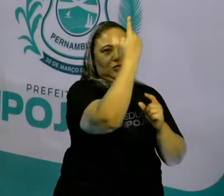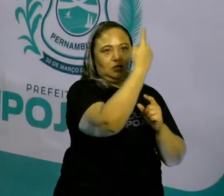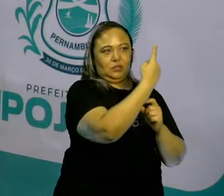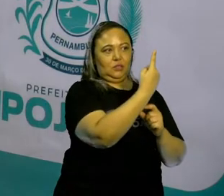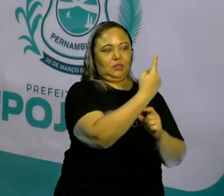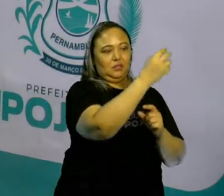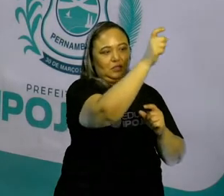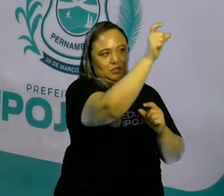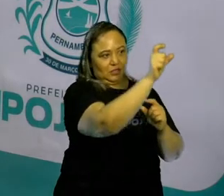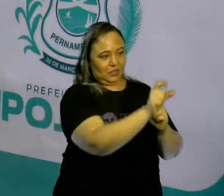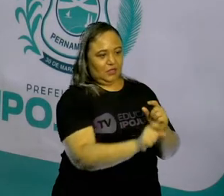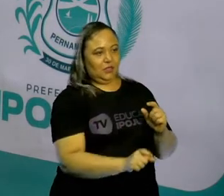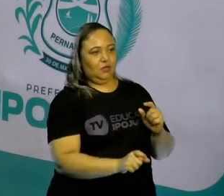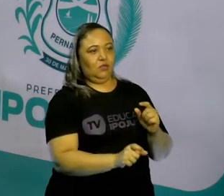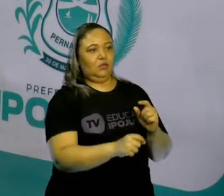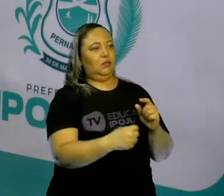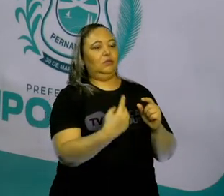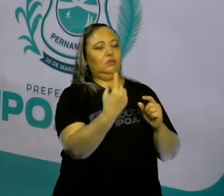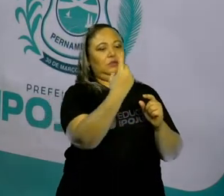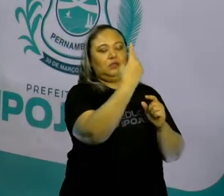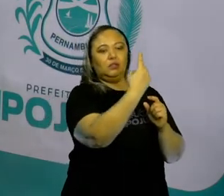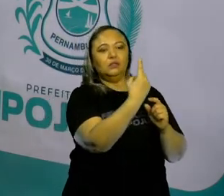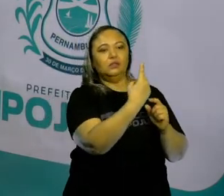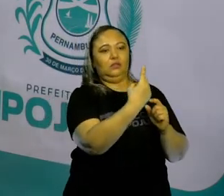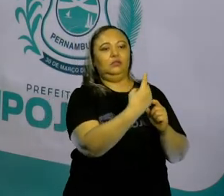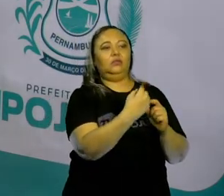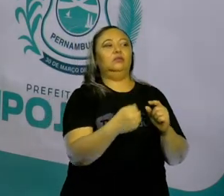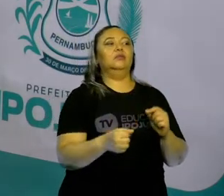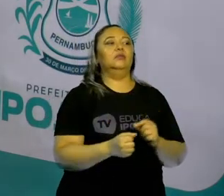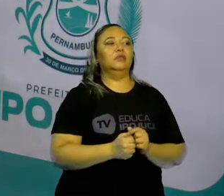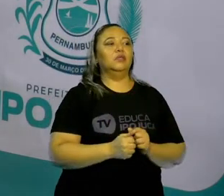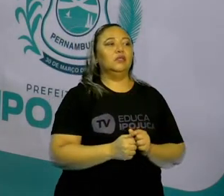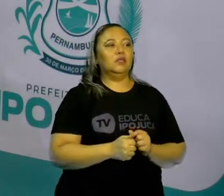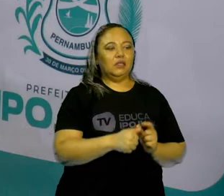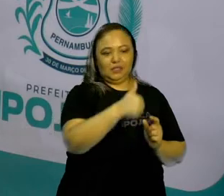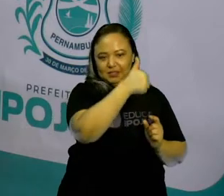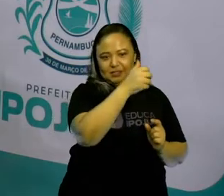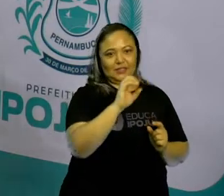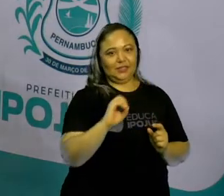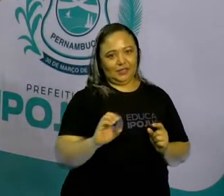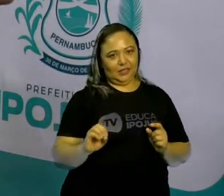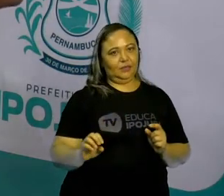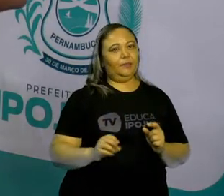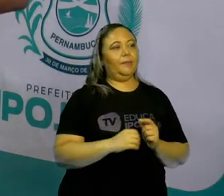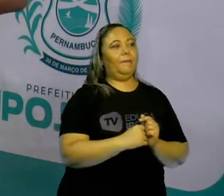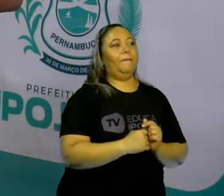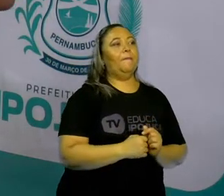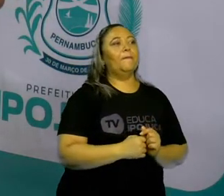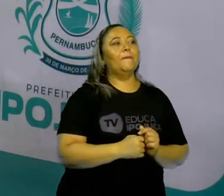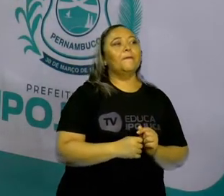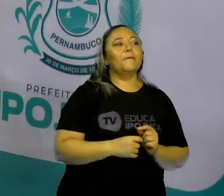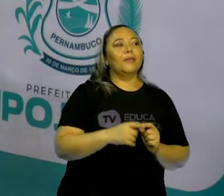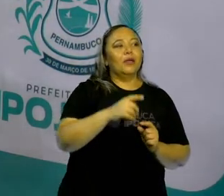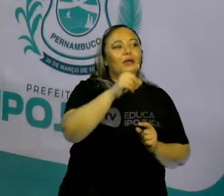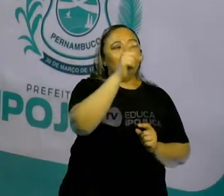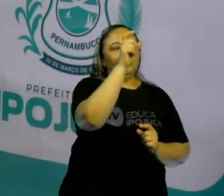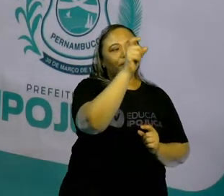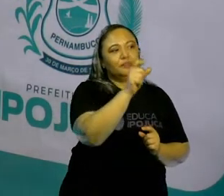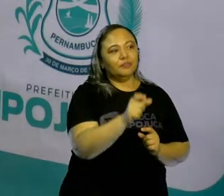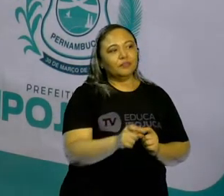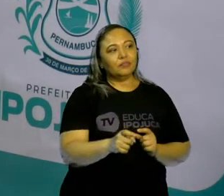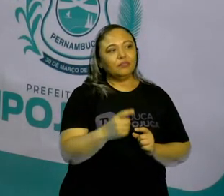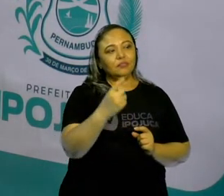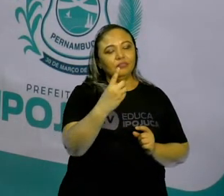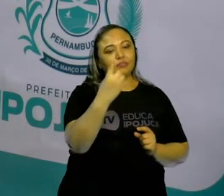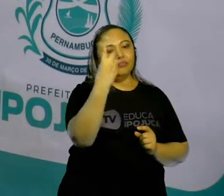vai deixar na coluna seguinte, que é a coluna das centenas. Pronto. E aí, somarmos